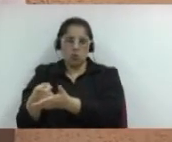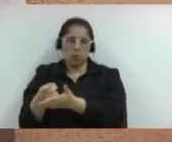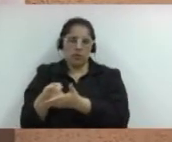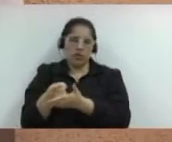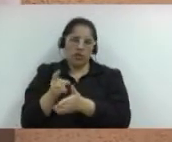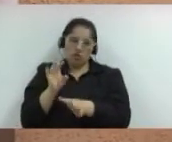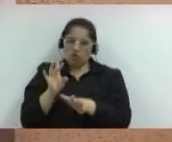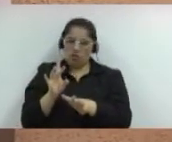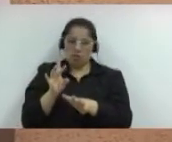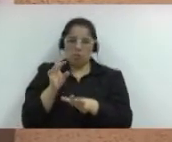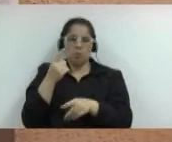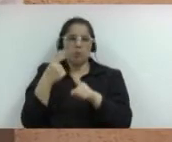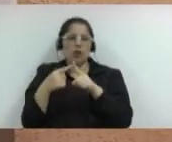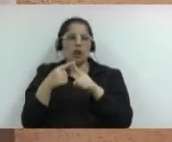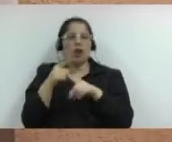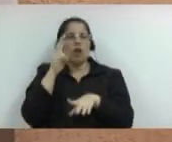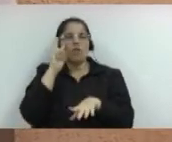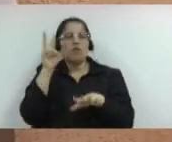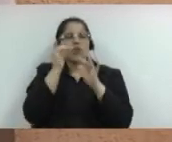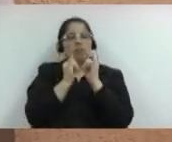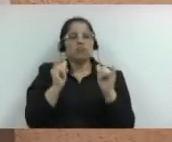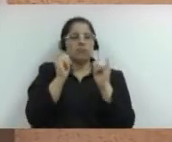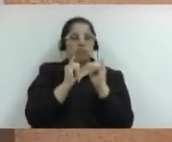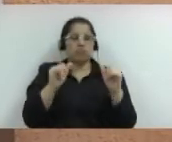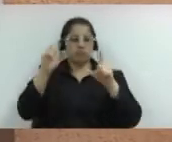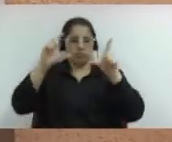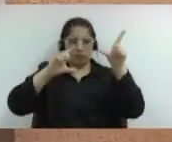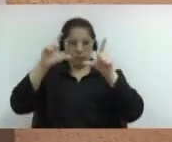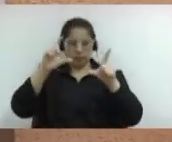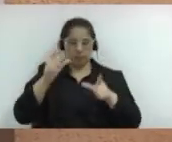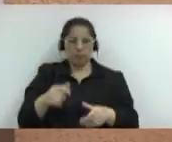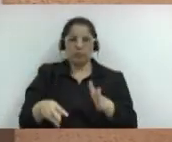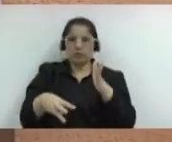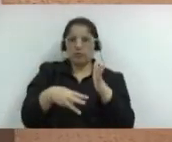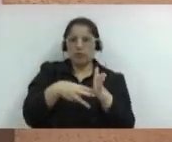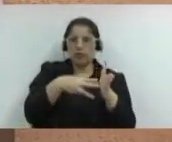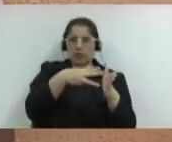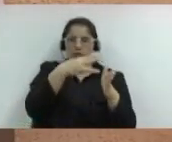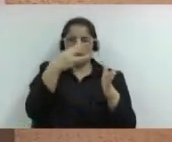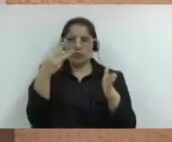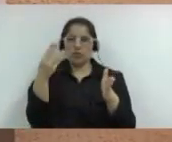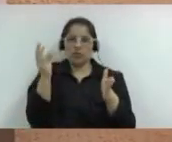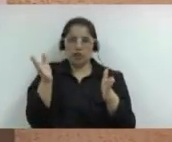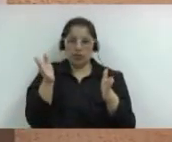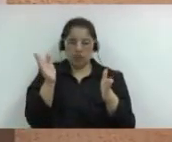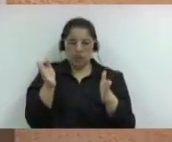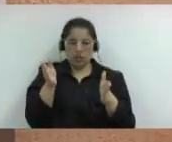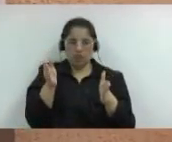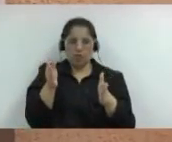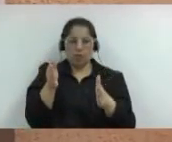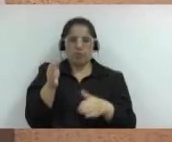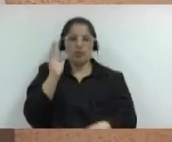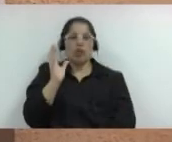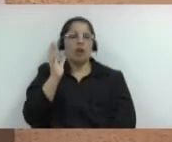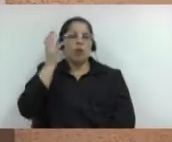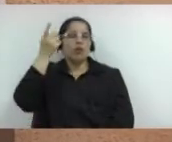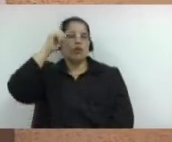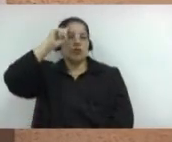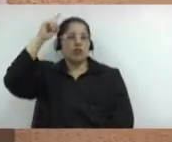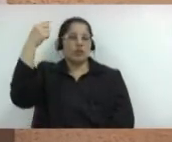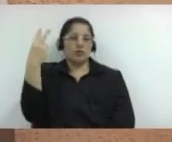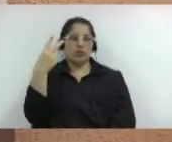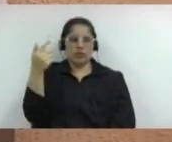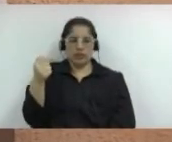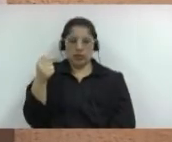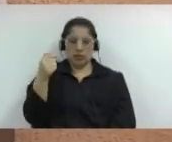dia a dia de Limeira. A terceira edição da feira de troca e doações de brinquedos acontecerá no dia 27 de